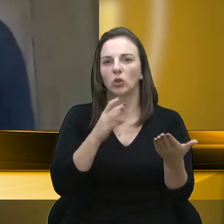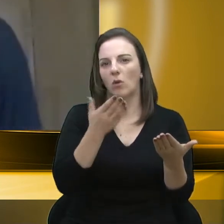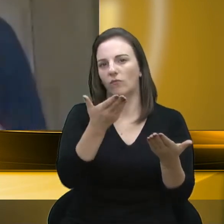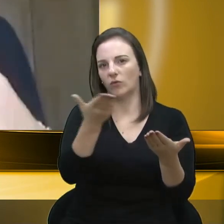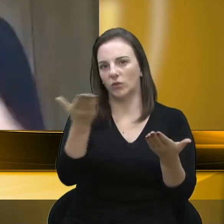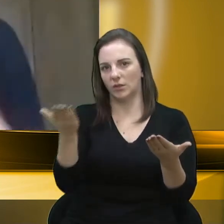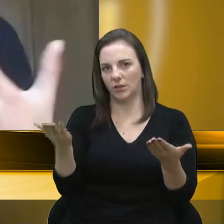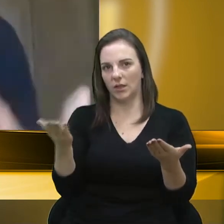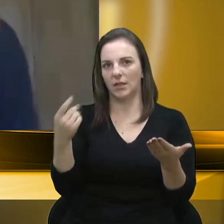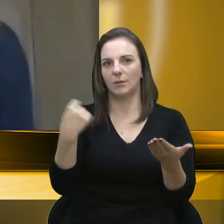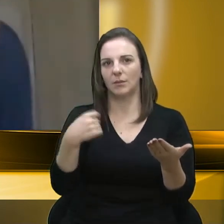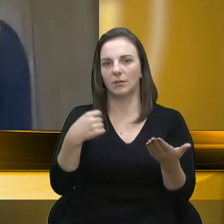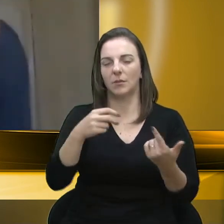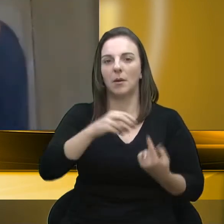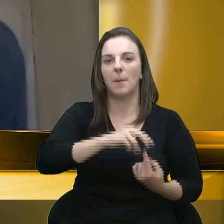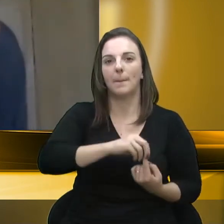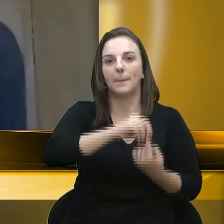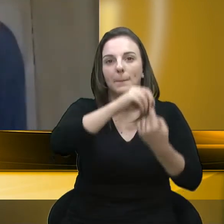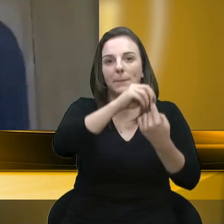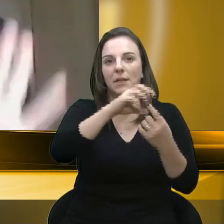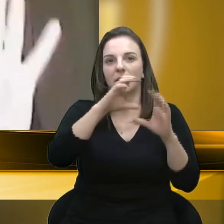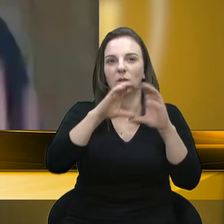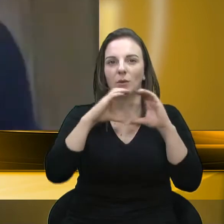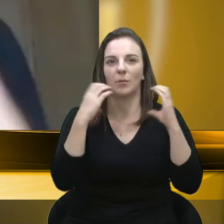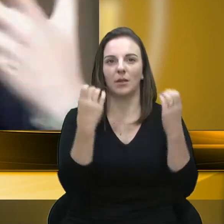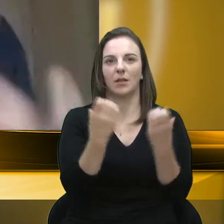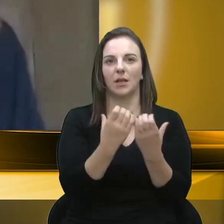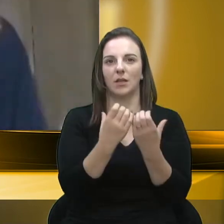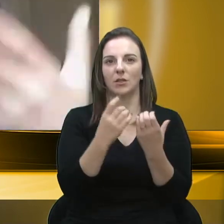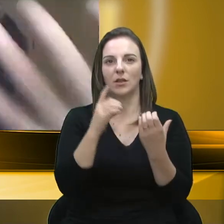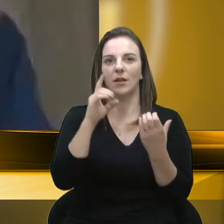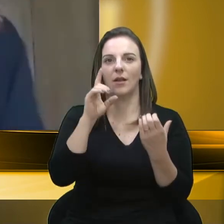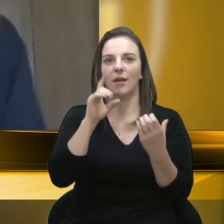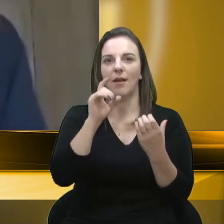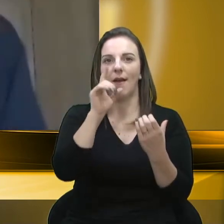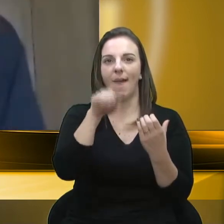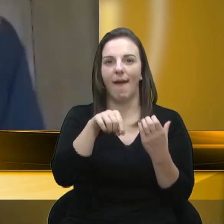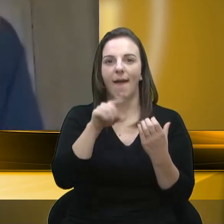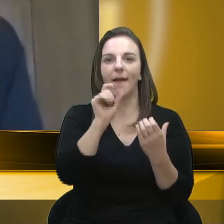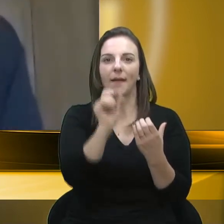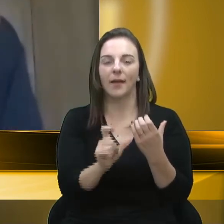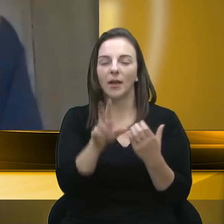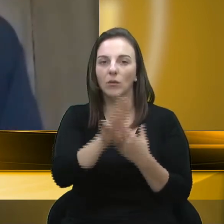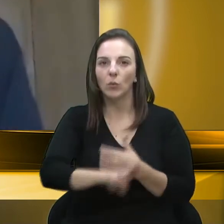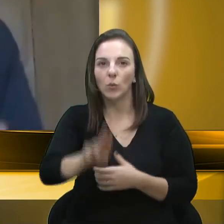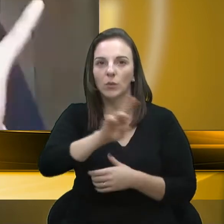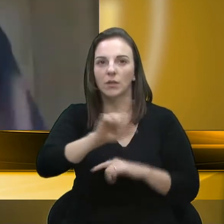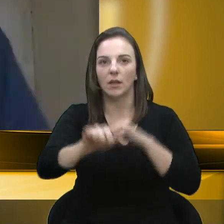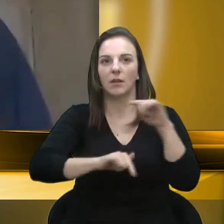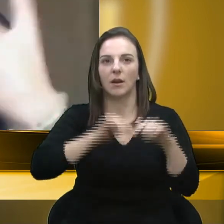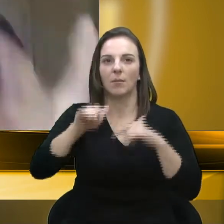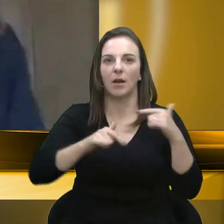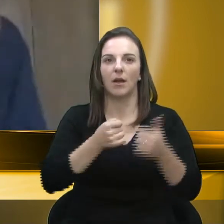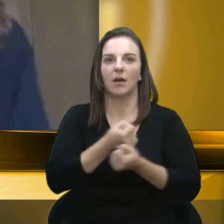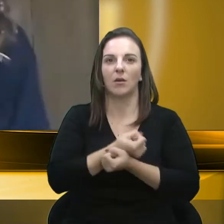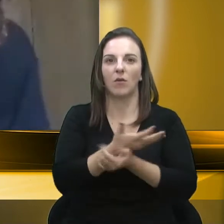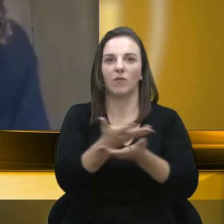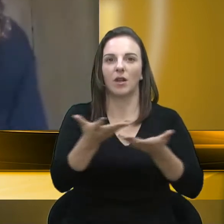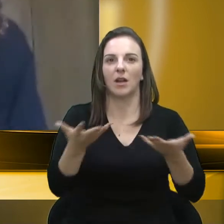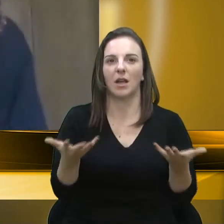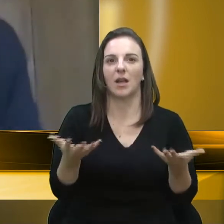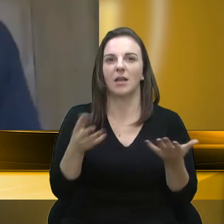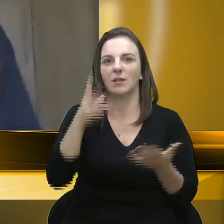um atendimento principalmente para a comunidade, que é usuária do serviço ofertado pelo município, que é usuária da